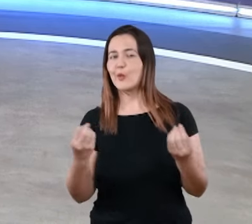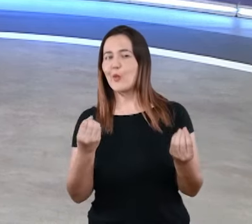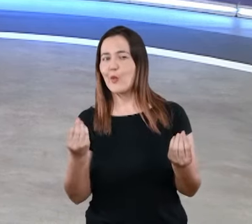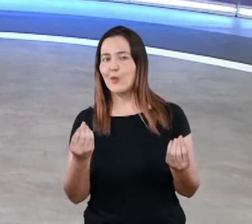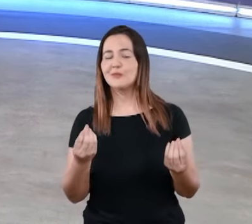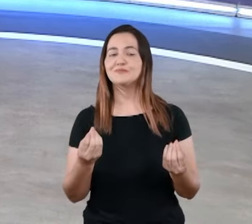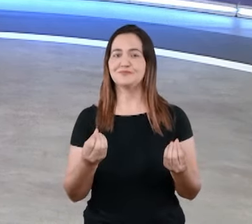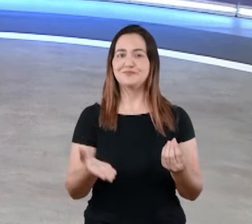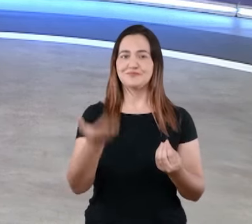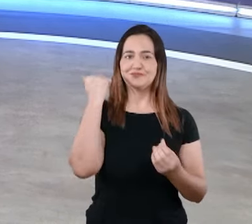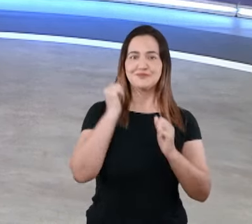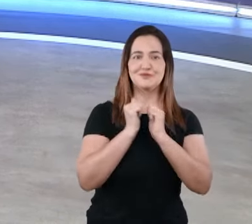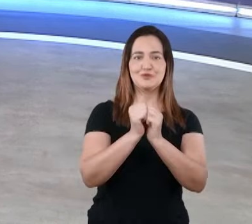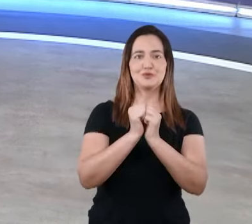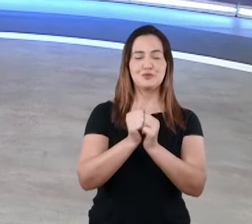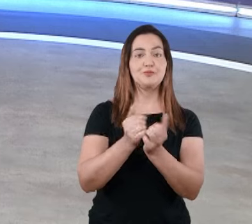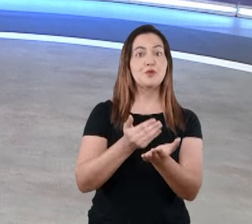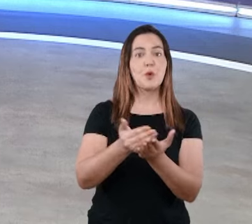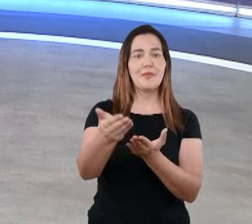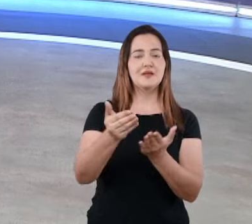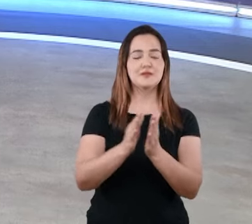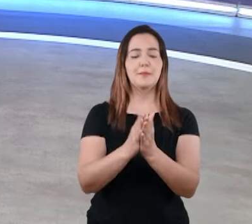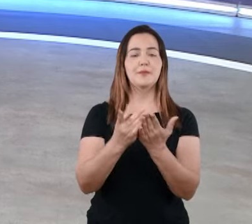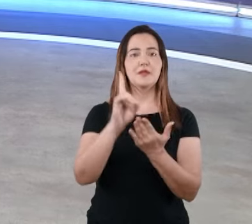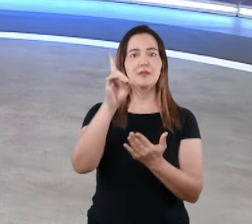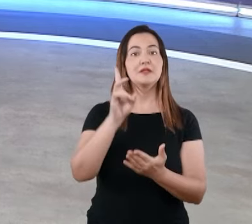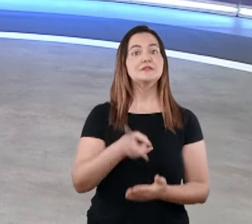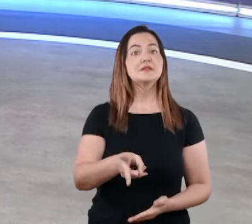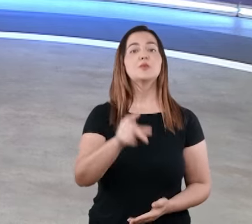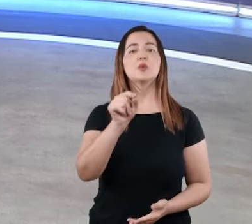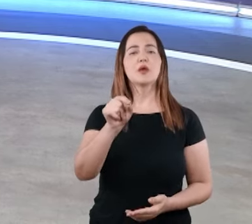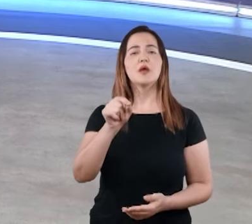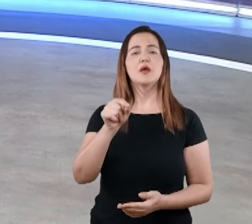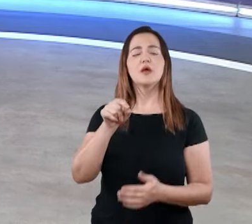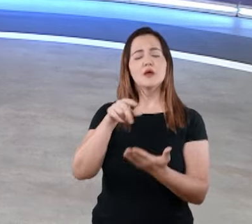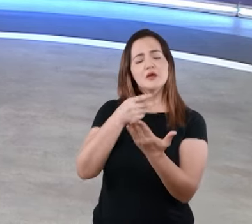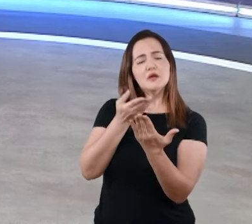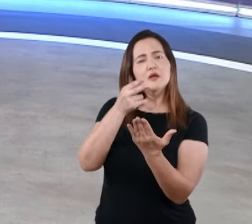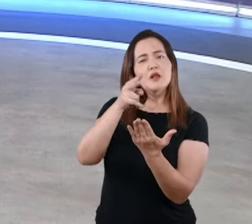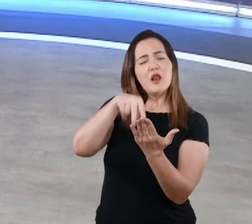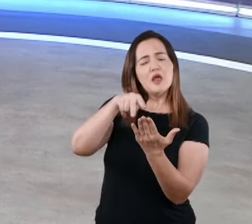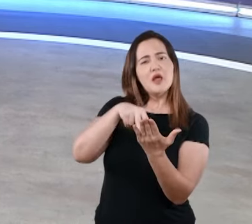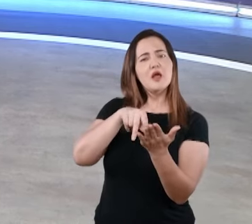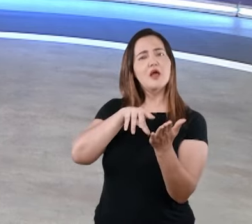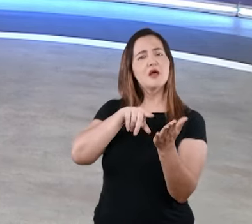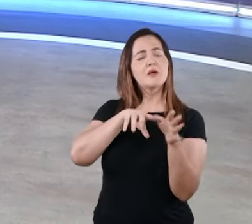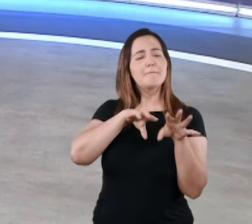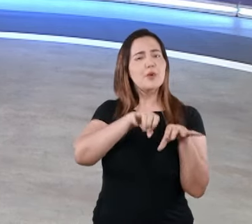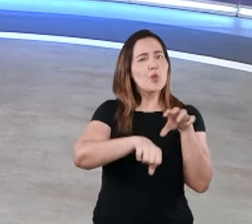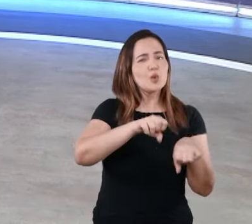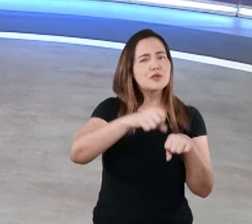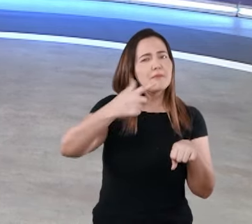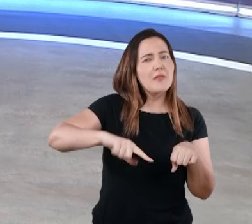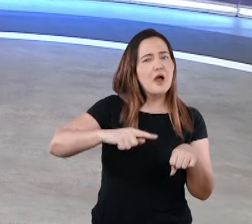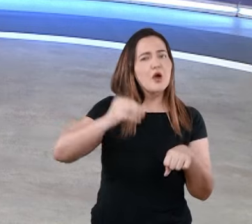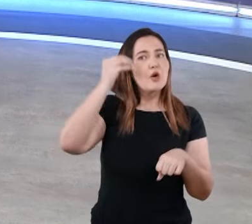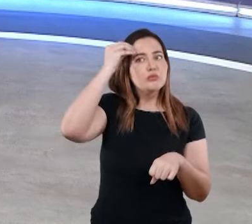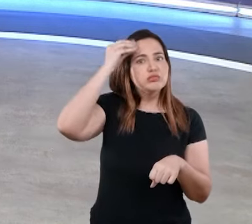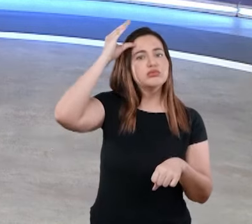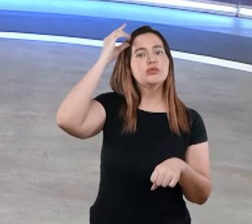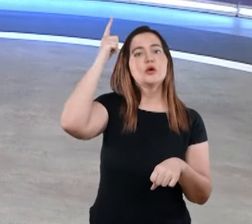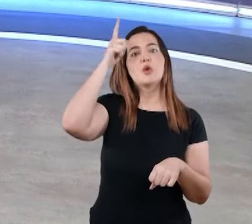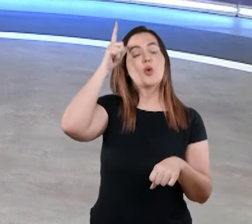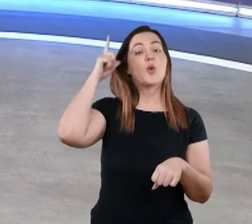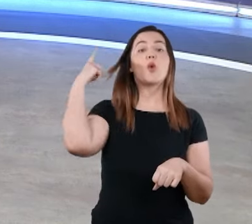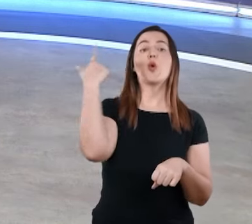começa na Palavra. Na Bíblia, eu e você precisamos buscar a compreensão dos grandes temas e dos